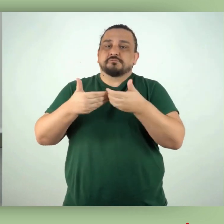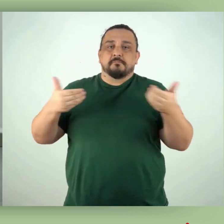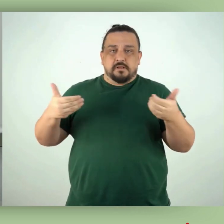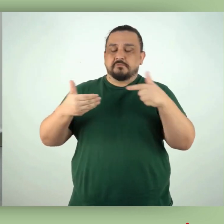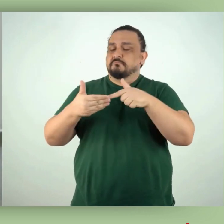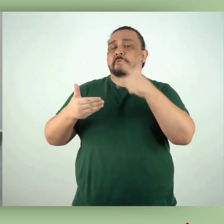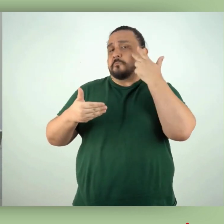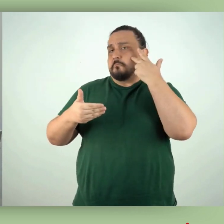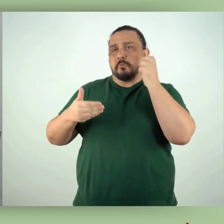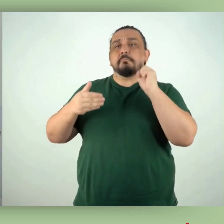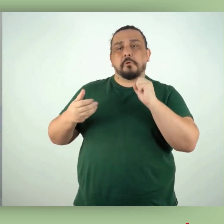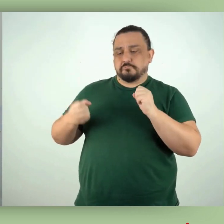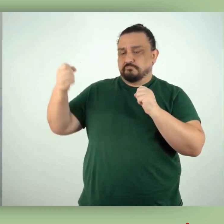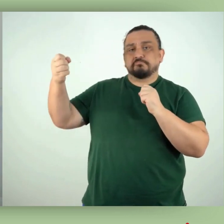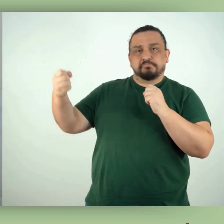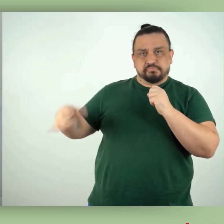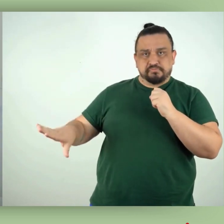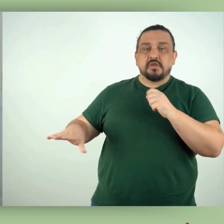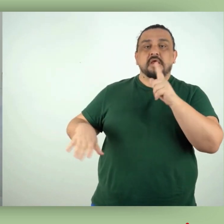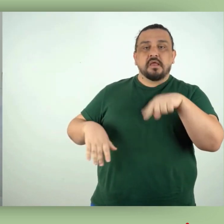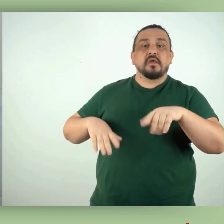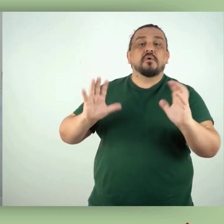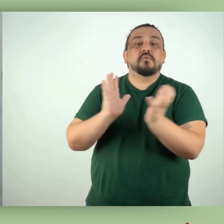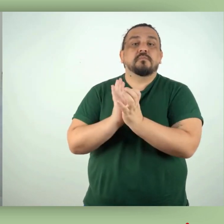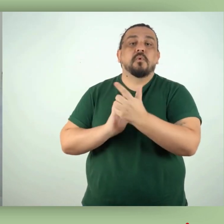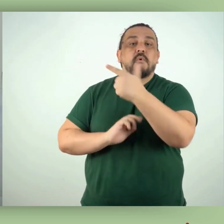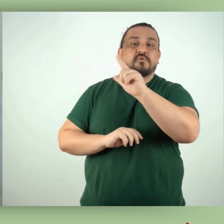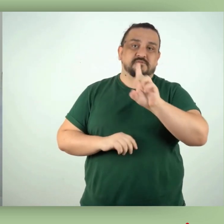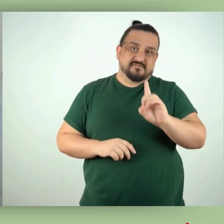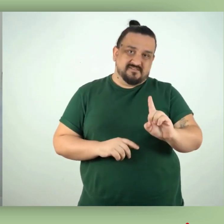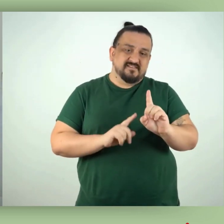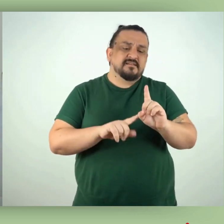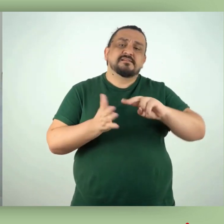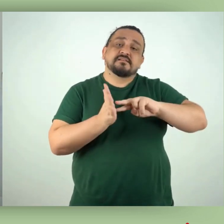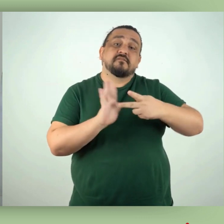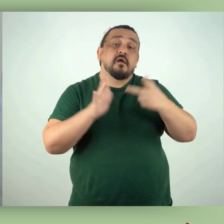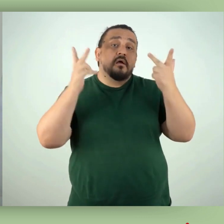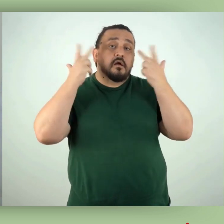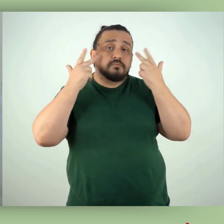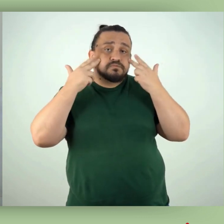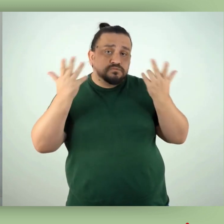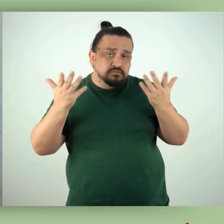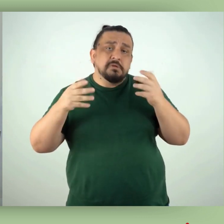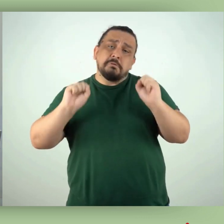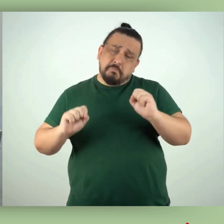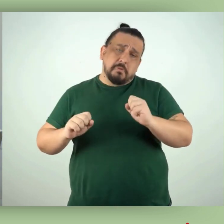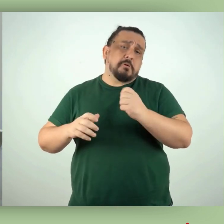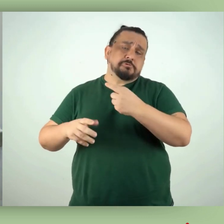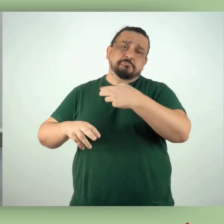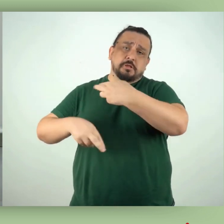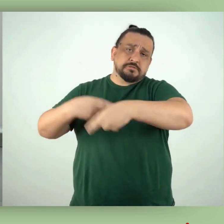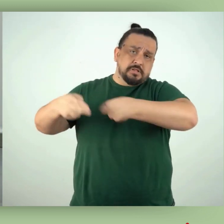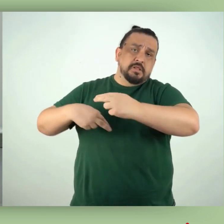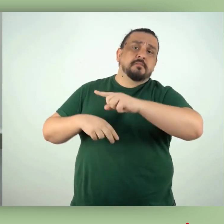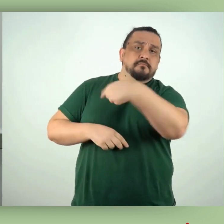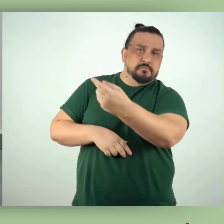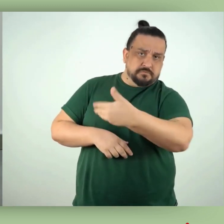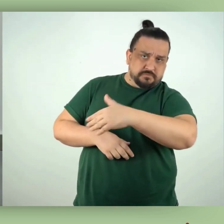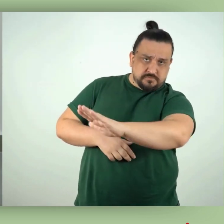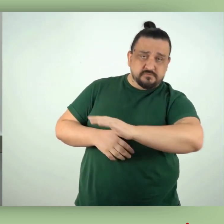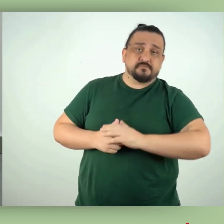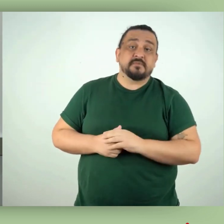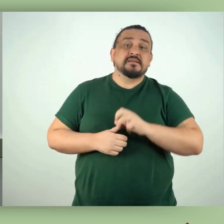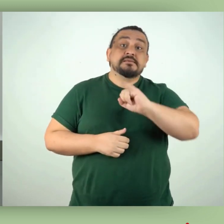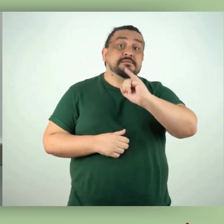descaracterizadas e acondicionadas como resíduos do grupo D comum, devendo ser encaminhadas para